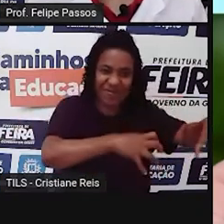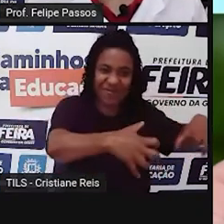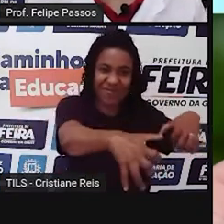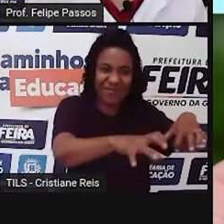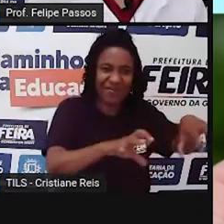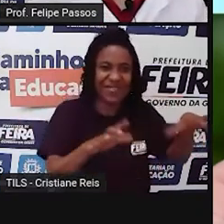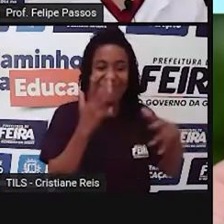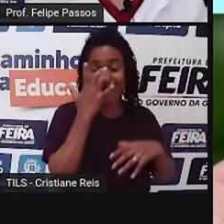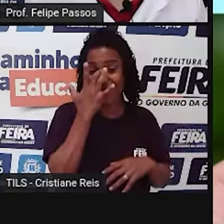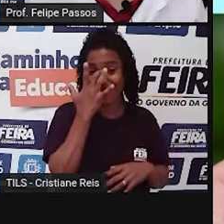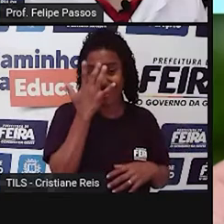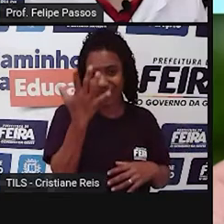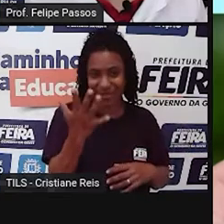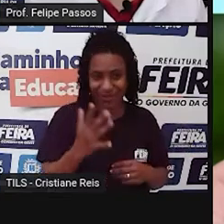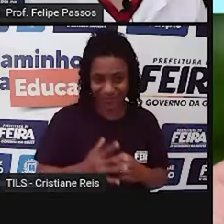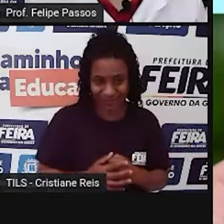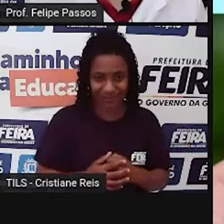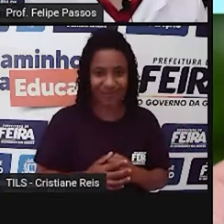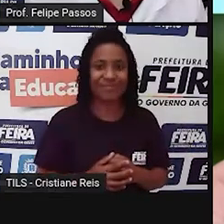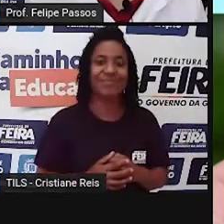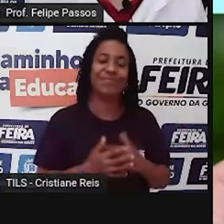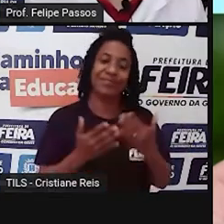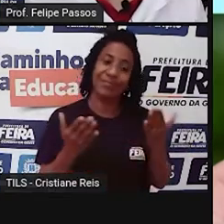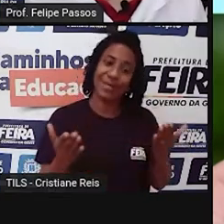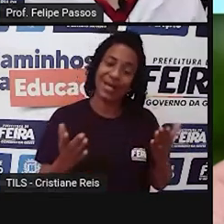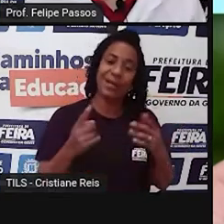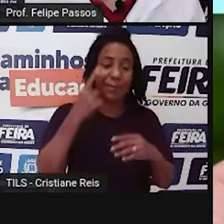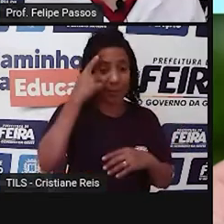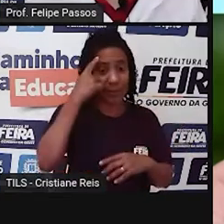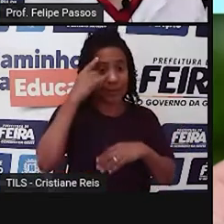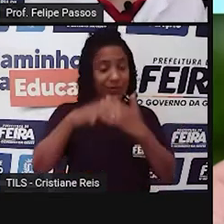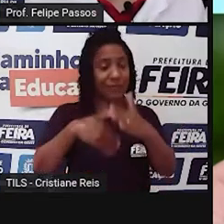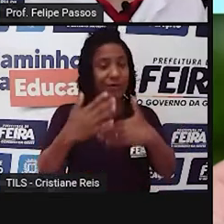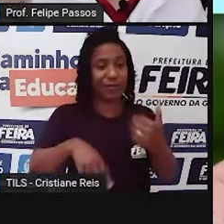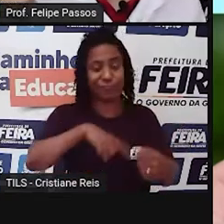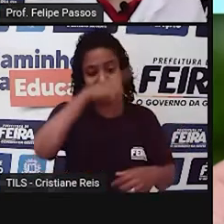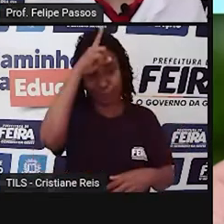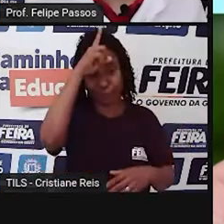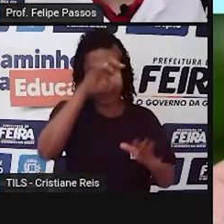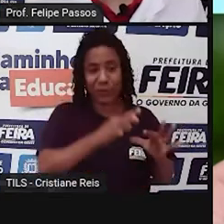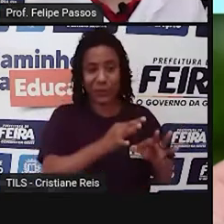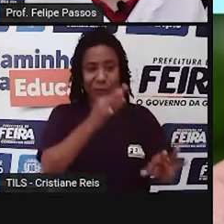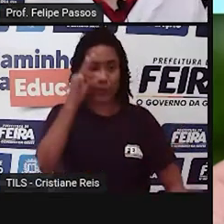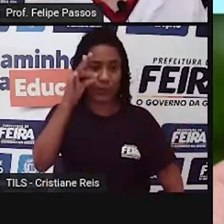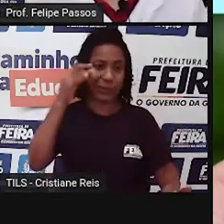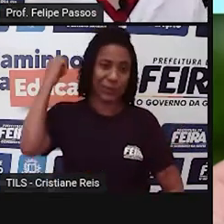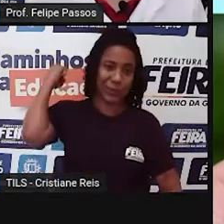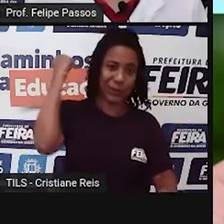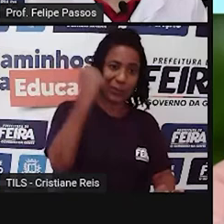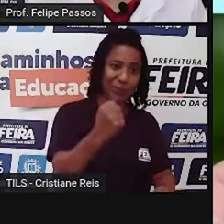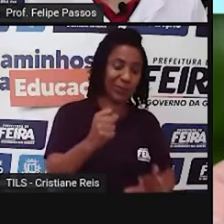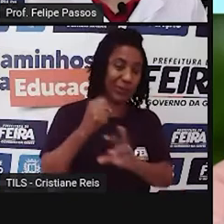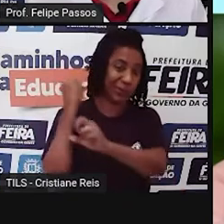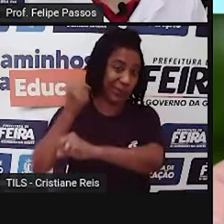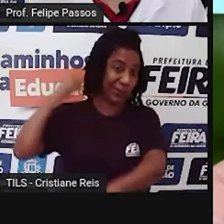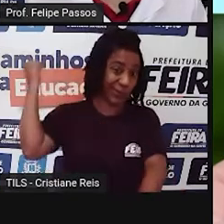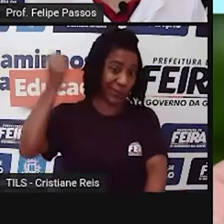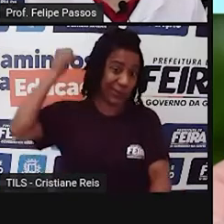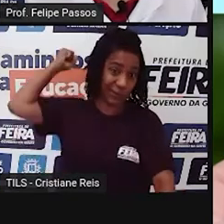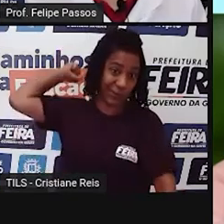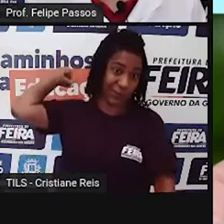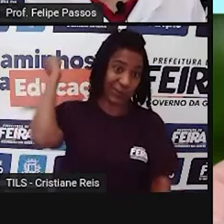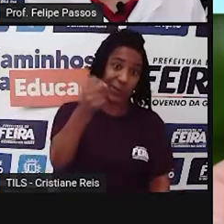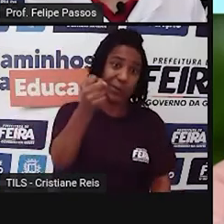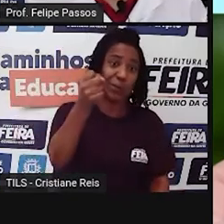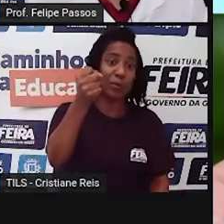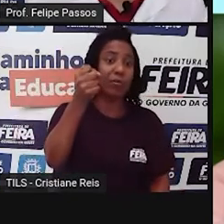mais prática. Infelizmente, aí também vieram as armas, né? Flecha, lança, machado de guerra, surgiram a partir daí também. São